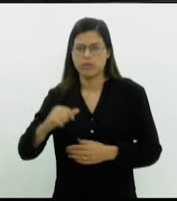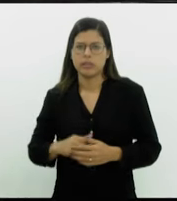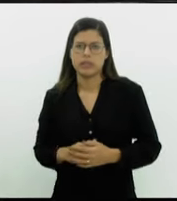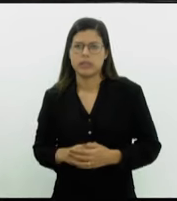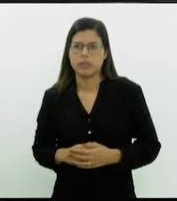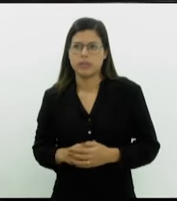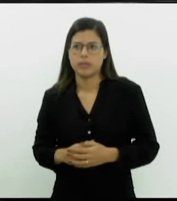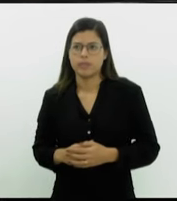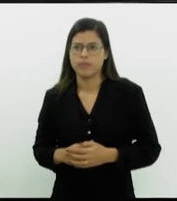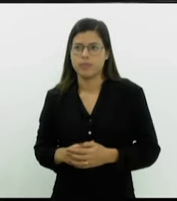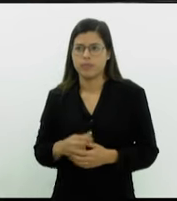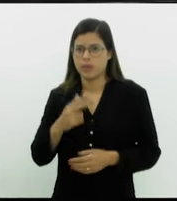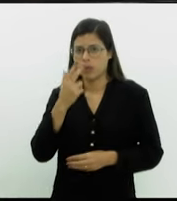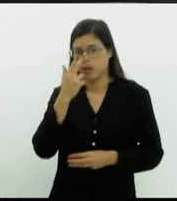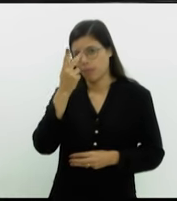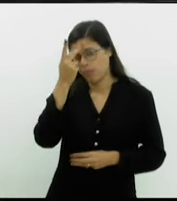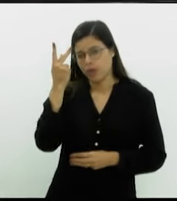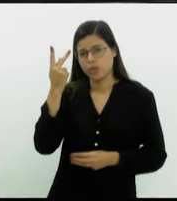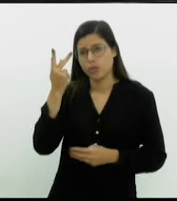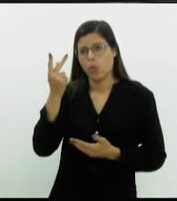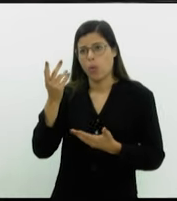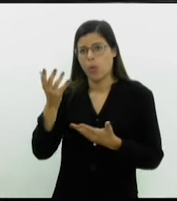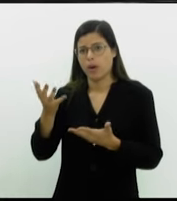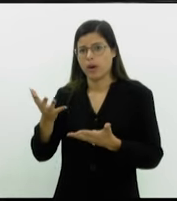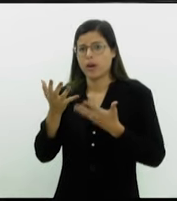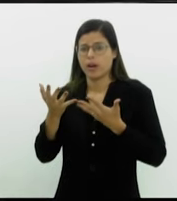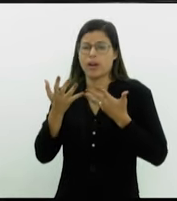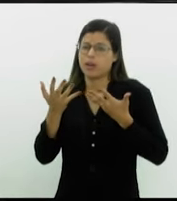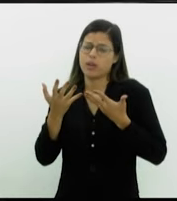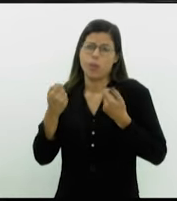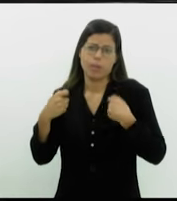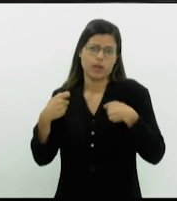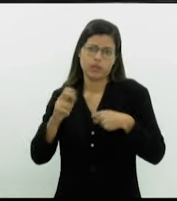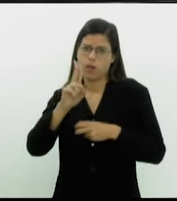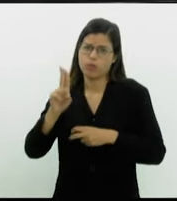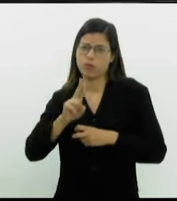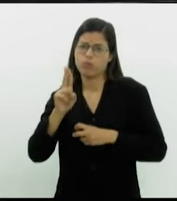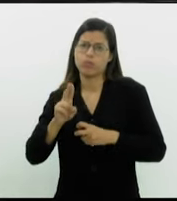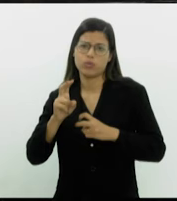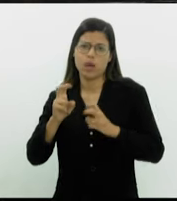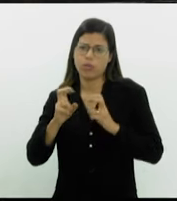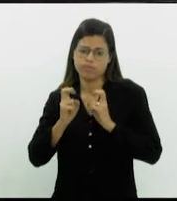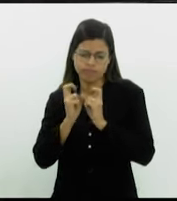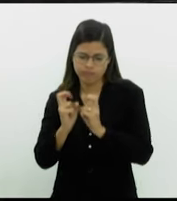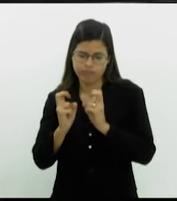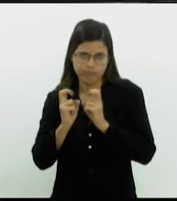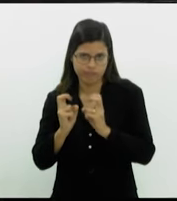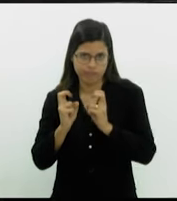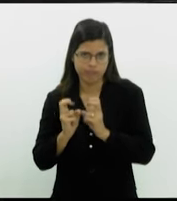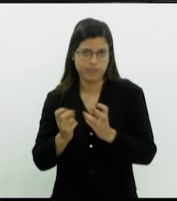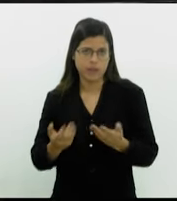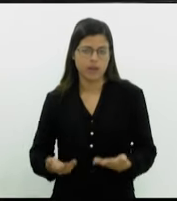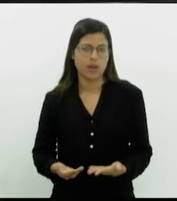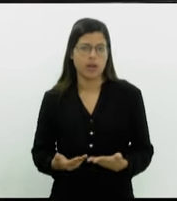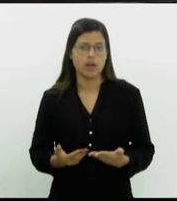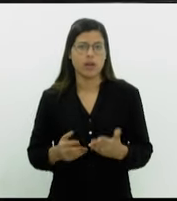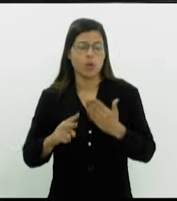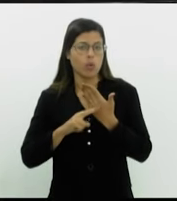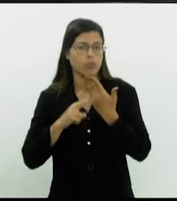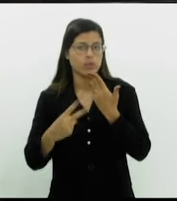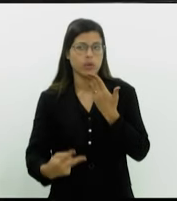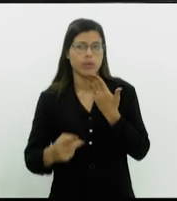aquelas pessoas que desejavam procurar o transporte por trem. Por via de consequência, a